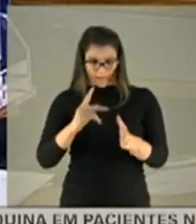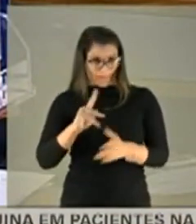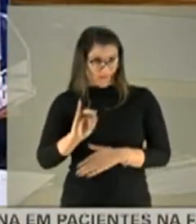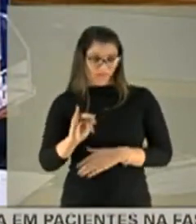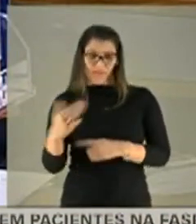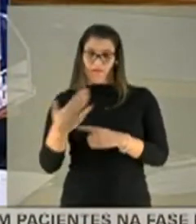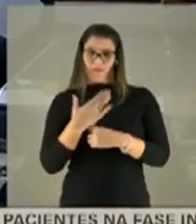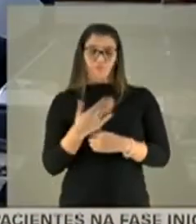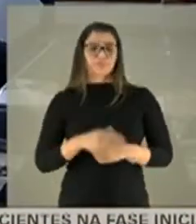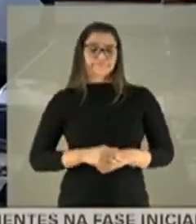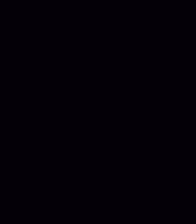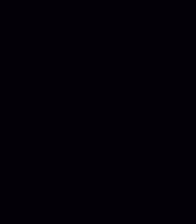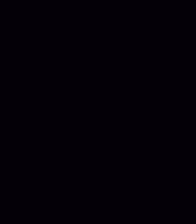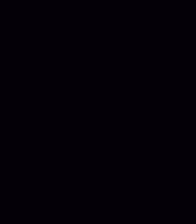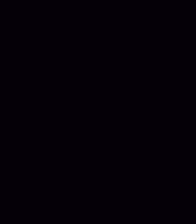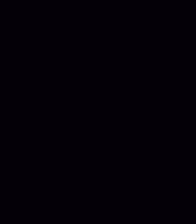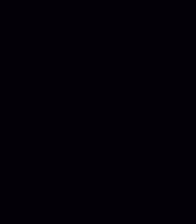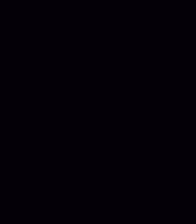Agradeço. Muito obrigado.